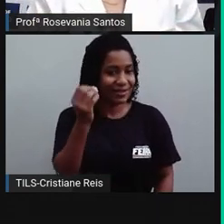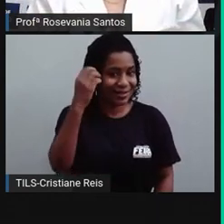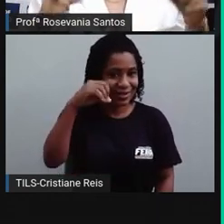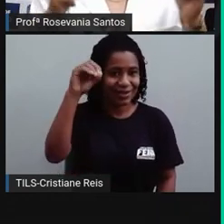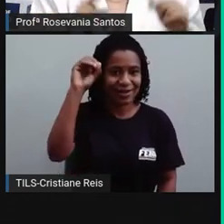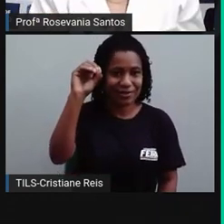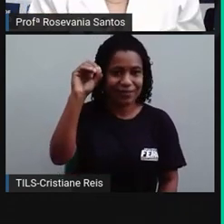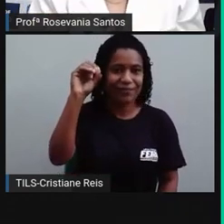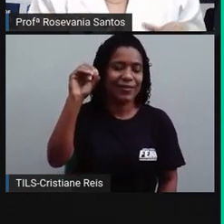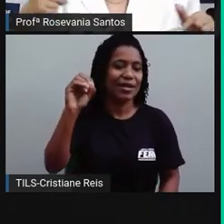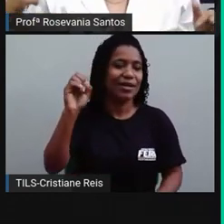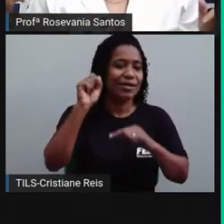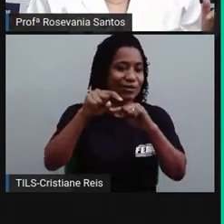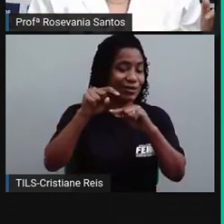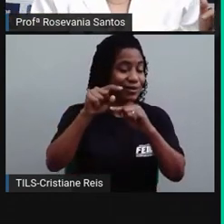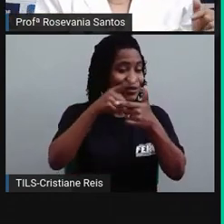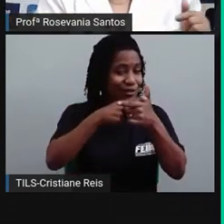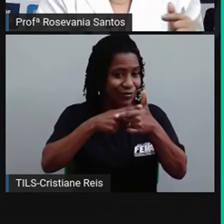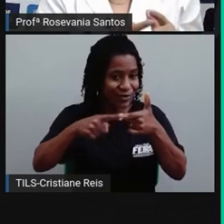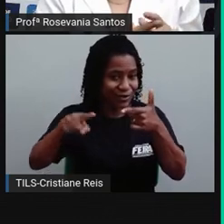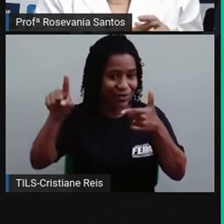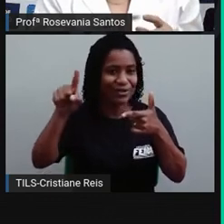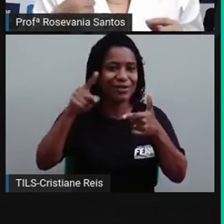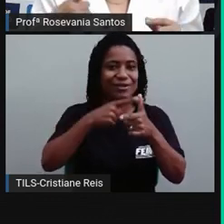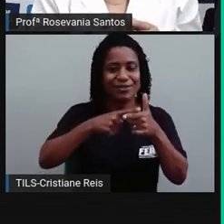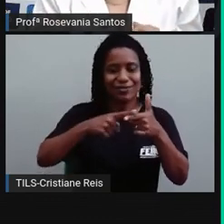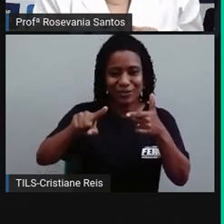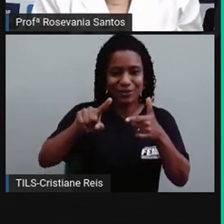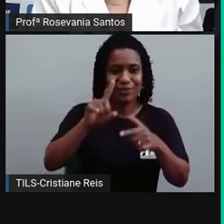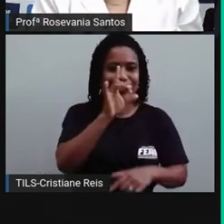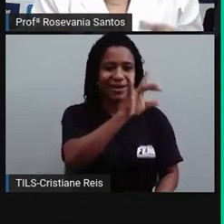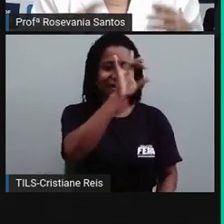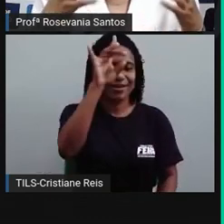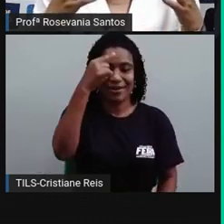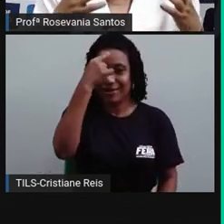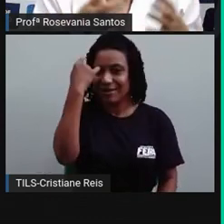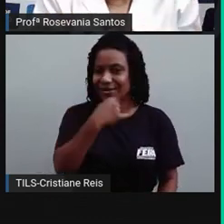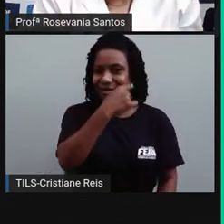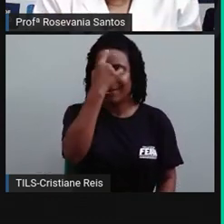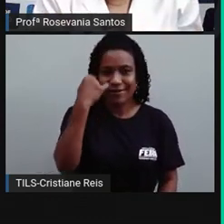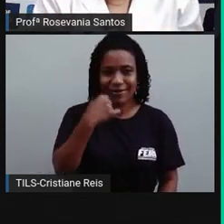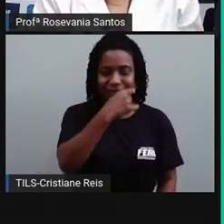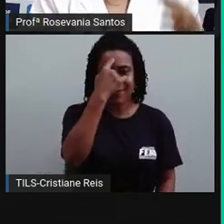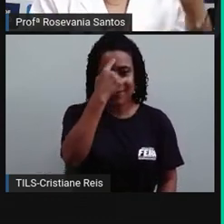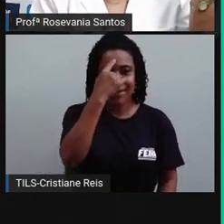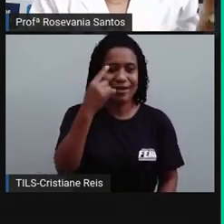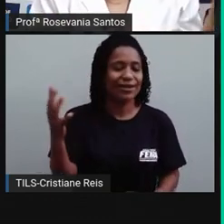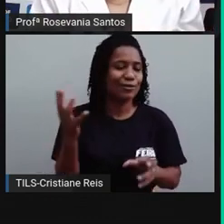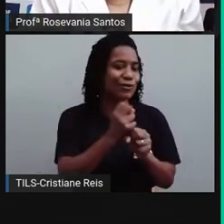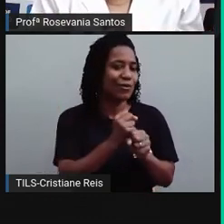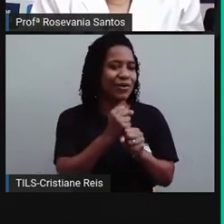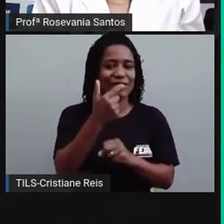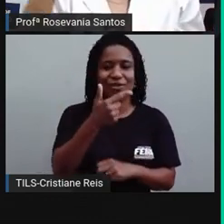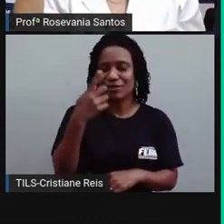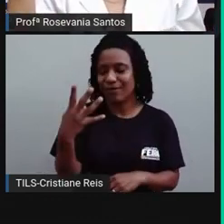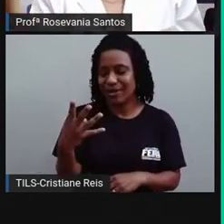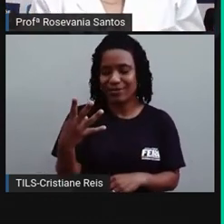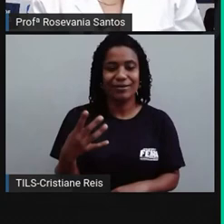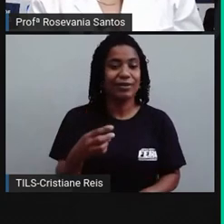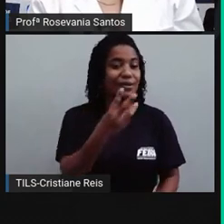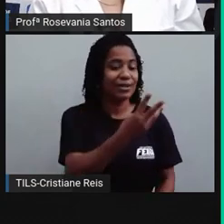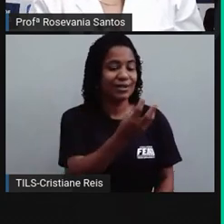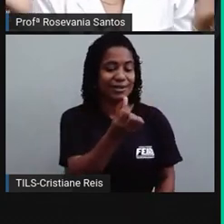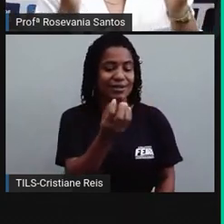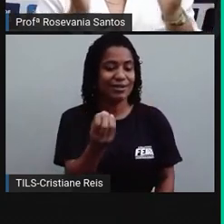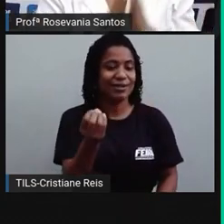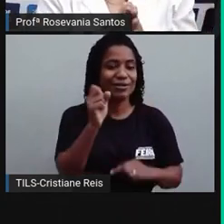Terra, dividido pelo tempo aproximado que levava para mostrar a mesma fase que são 24 horas, 360 dividido